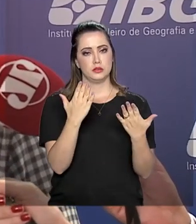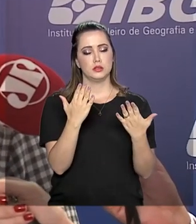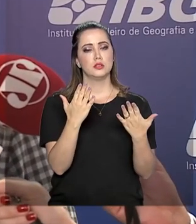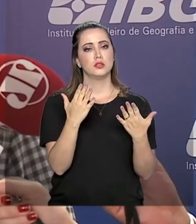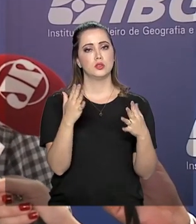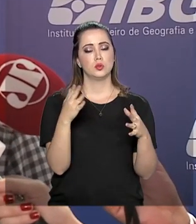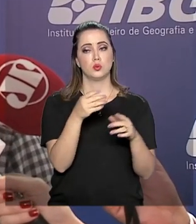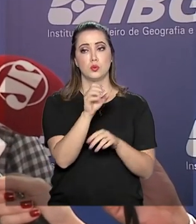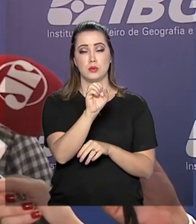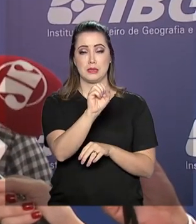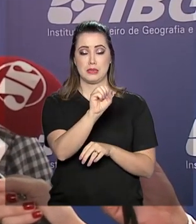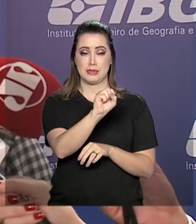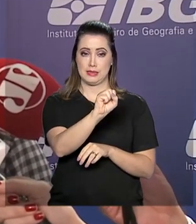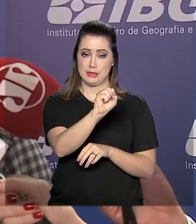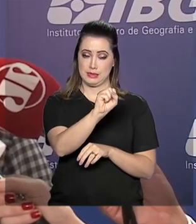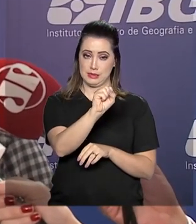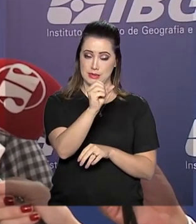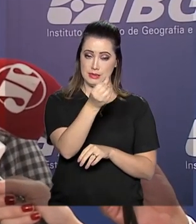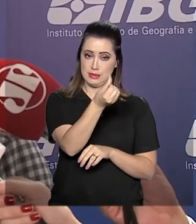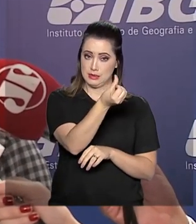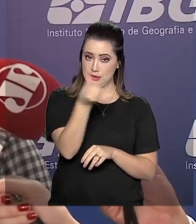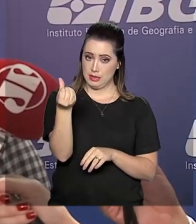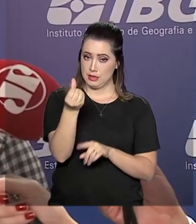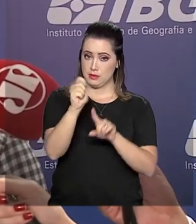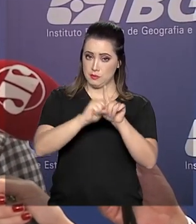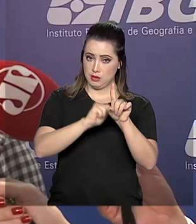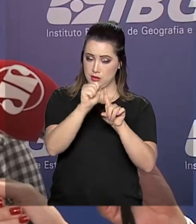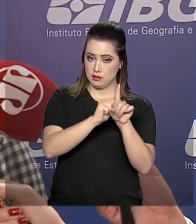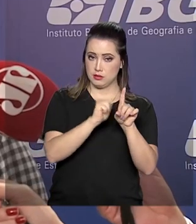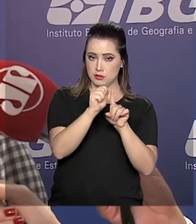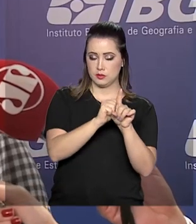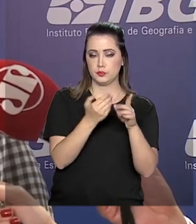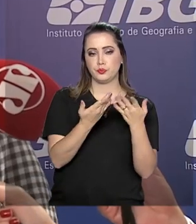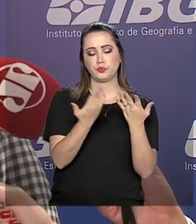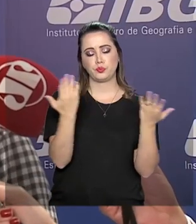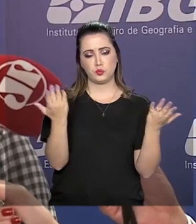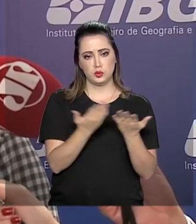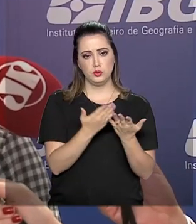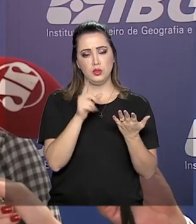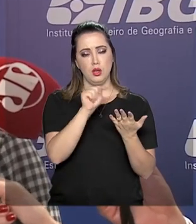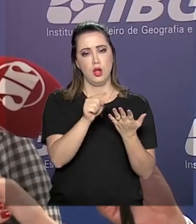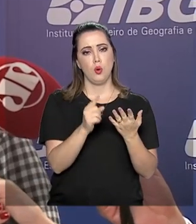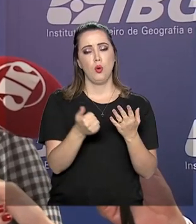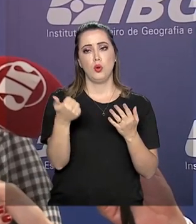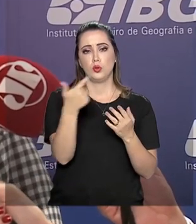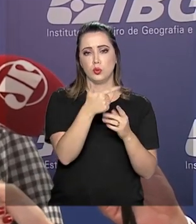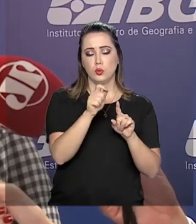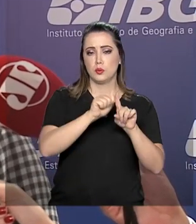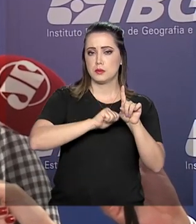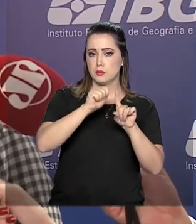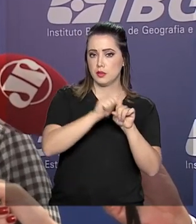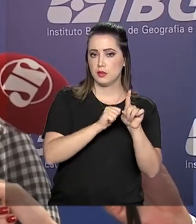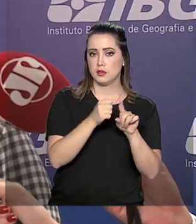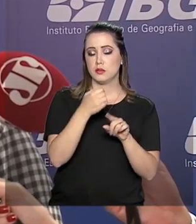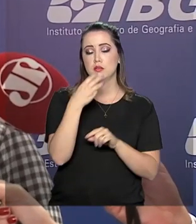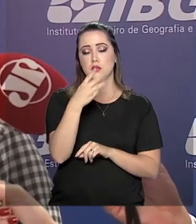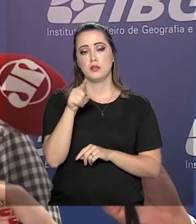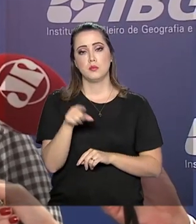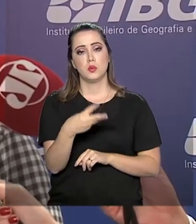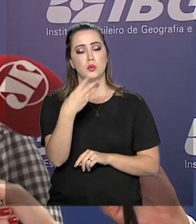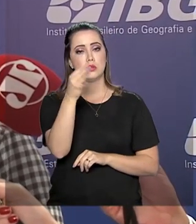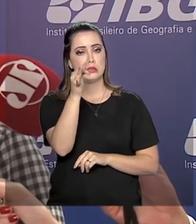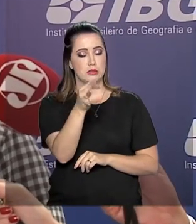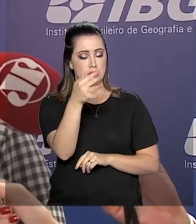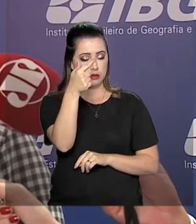,23%. E nos 12 meses, ele saiu de 4,66% em maio para 3,37% agora em junho. E essa desaceleração